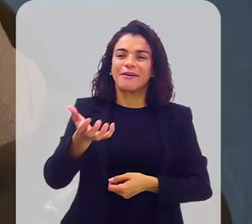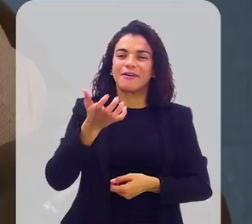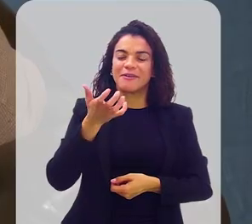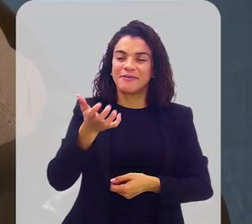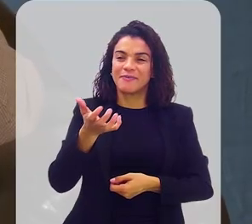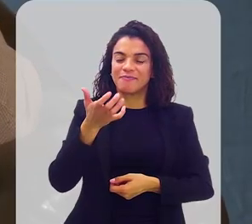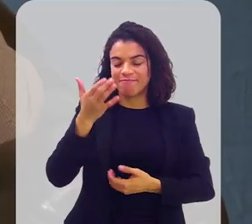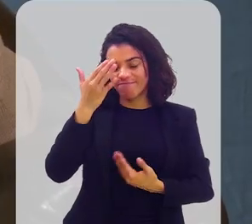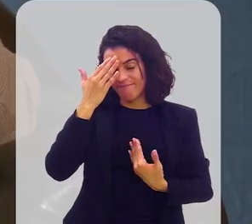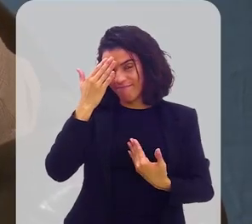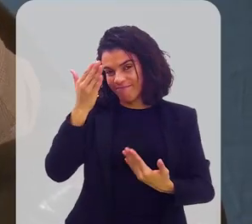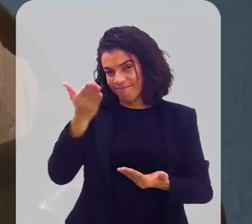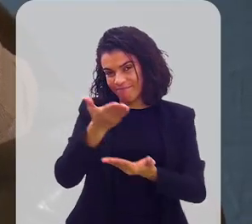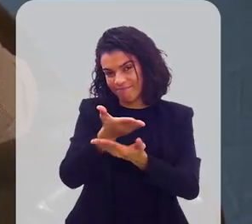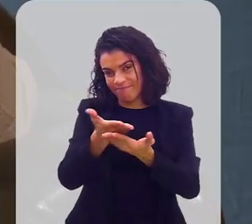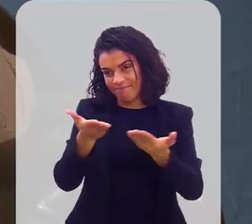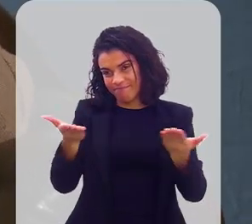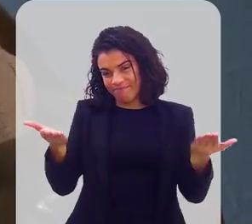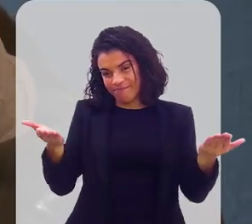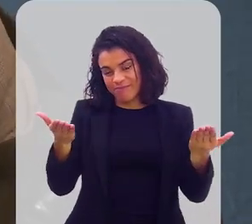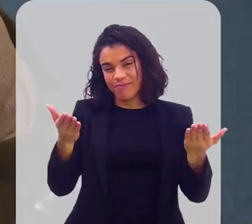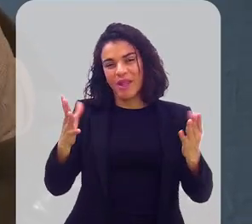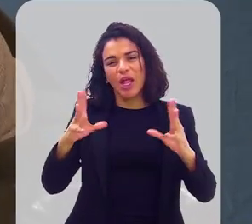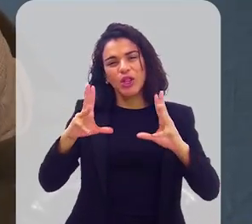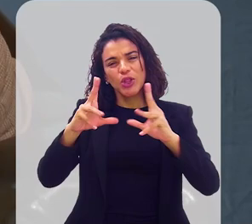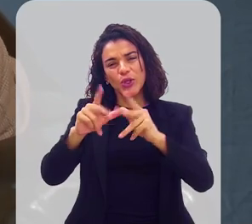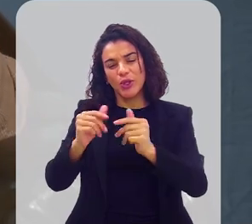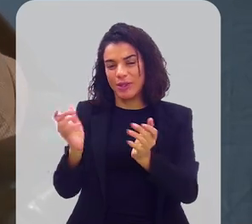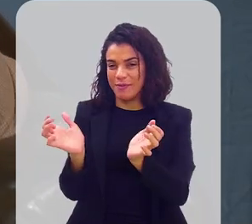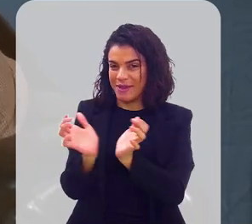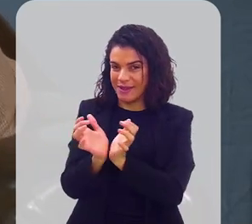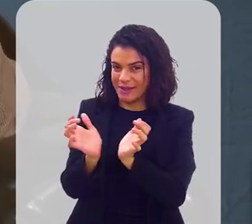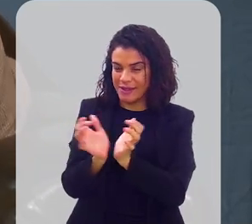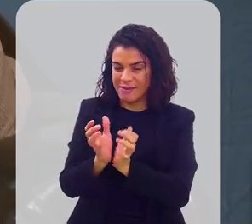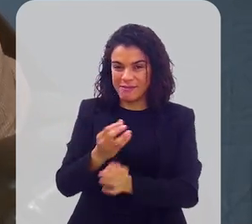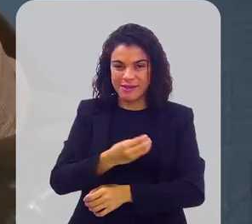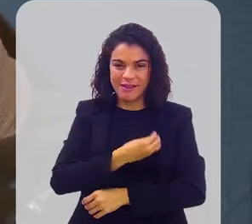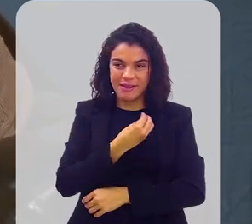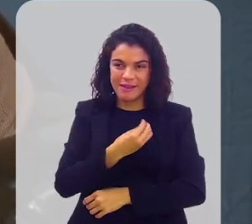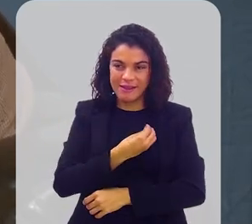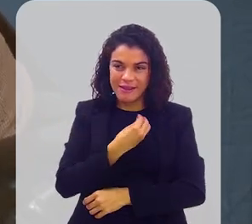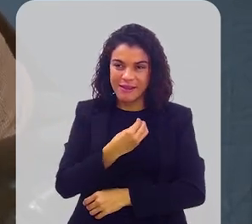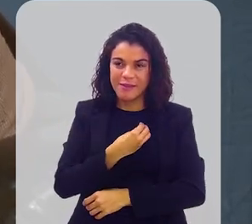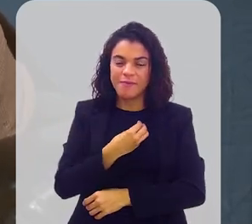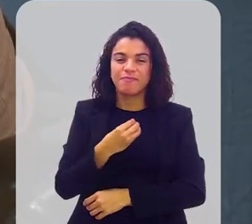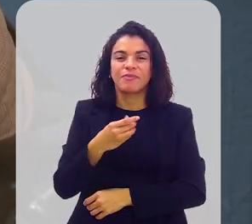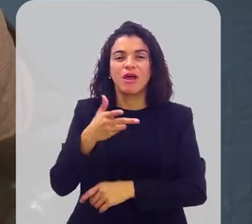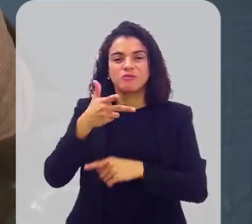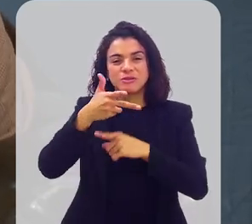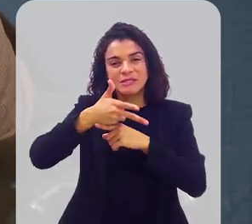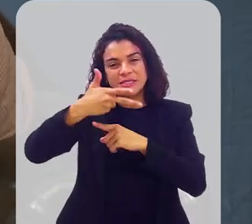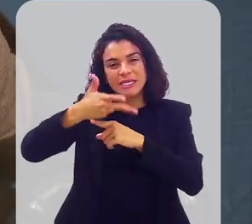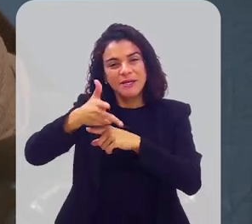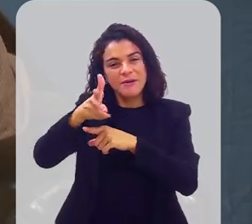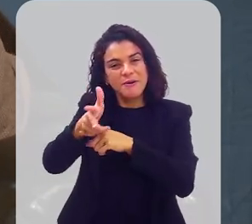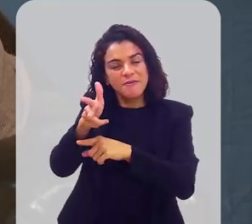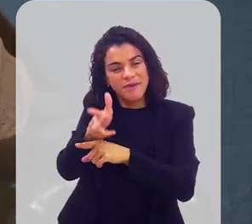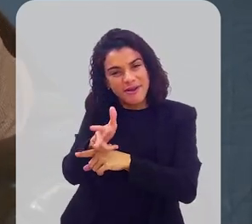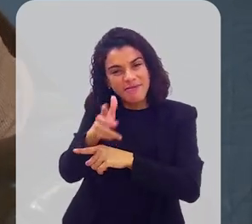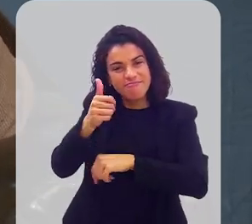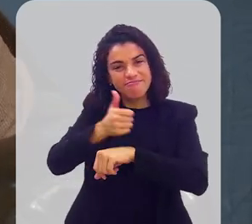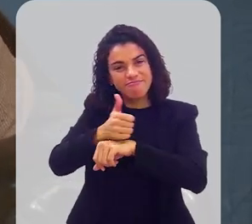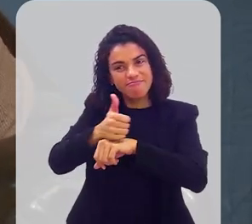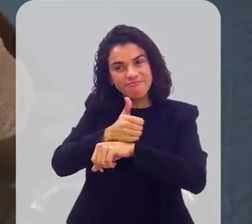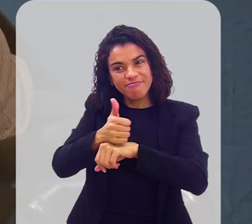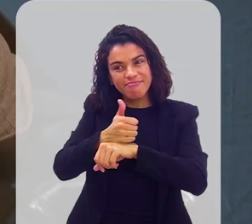agradecer a você, a toda a minha equipe. Toda a equipe que está aqui, aos nossos câmeras, ao